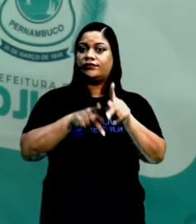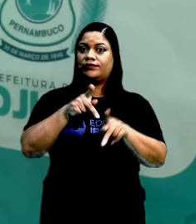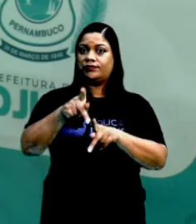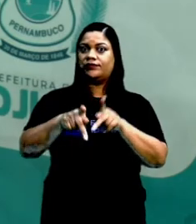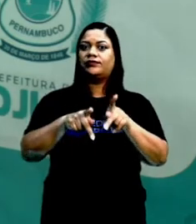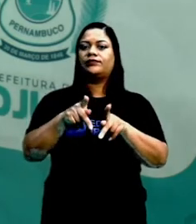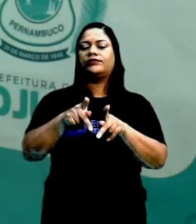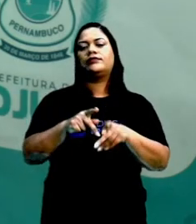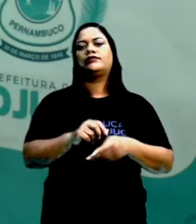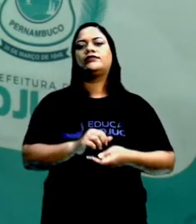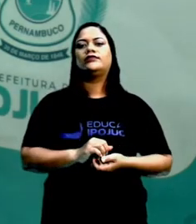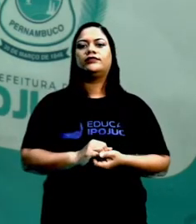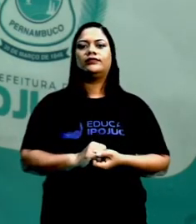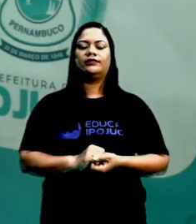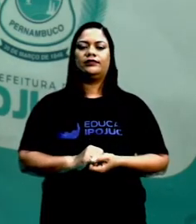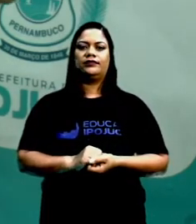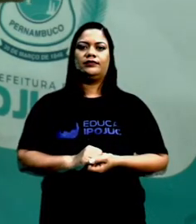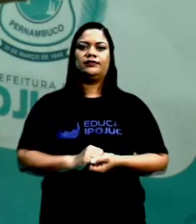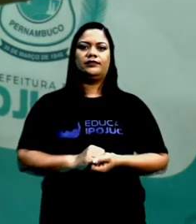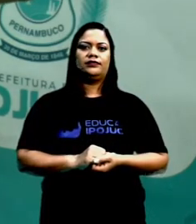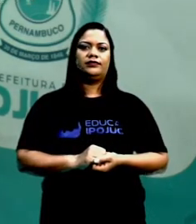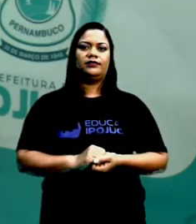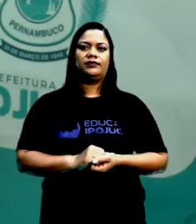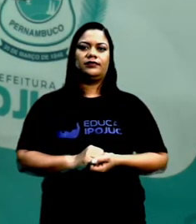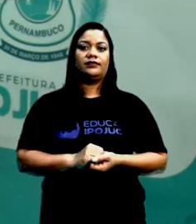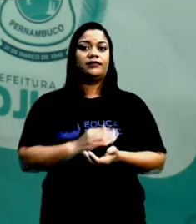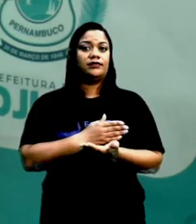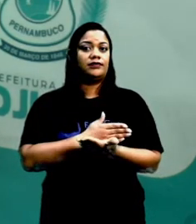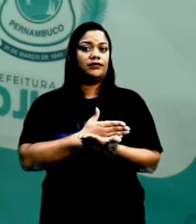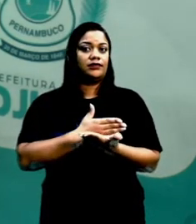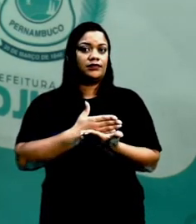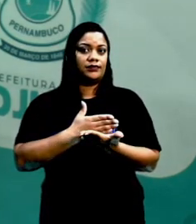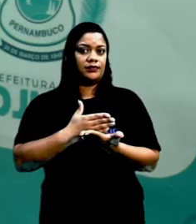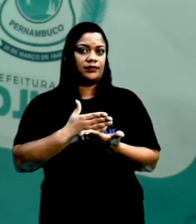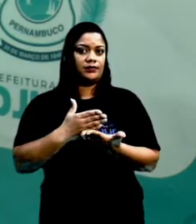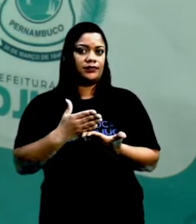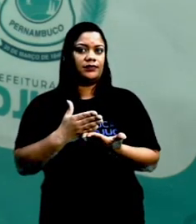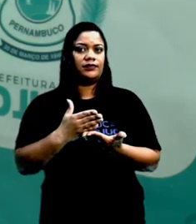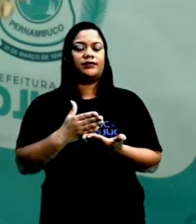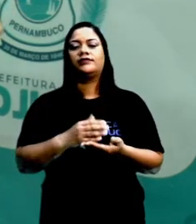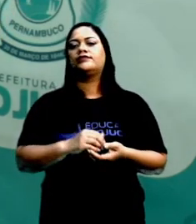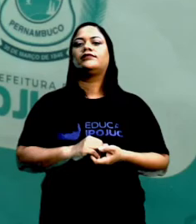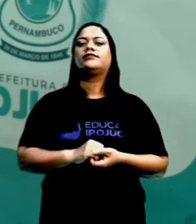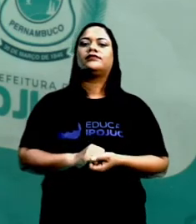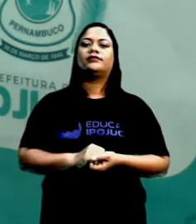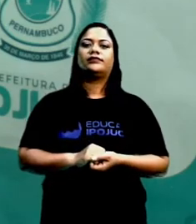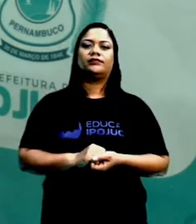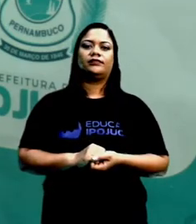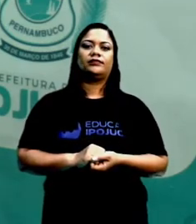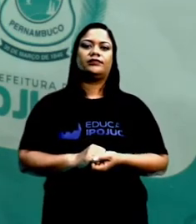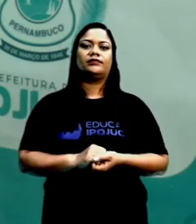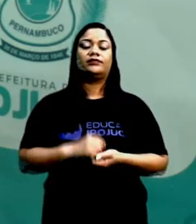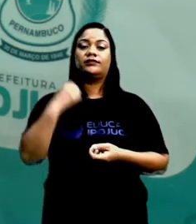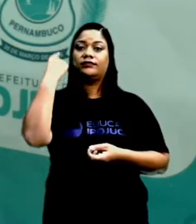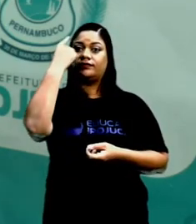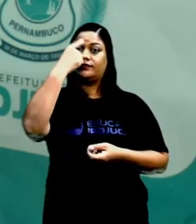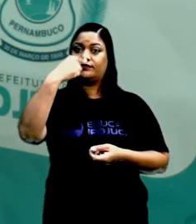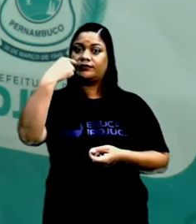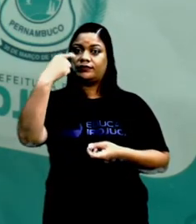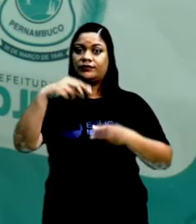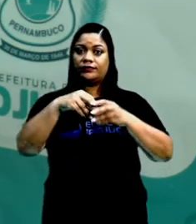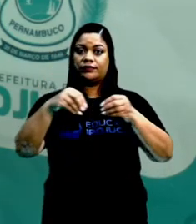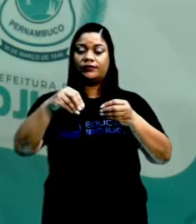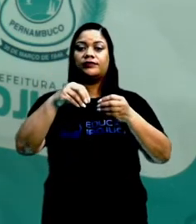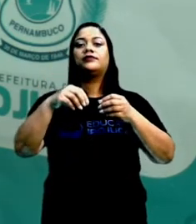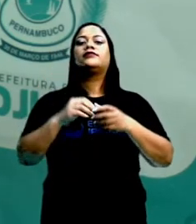indígenas. E esse exterminio, ok? De início, a principal área de ocupação dos espanhóis vai ser as